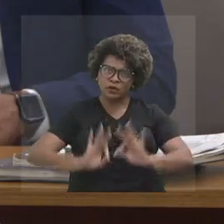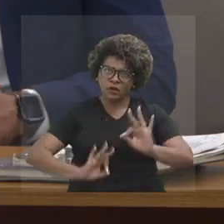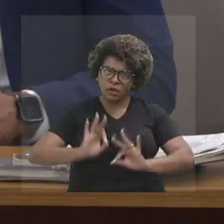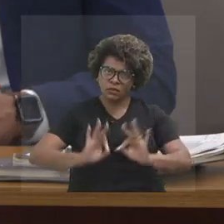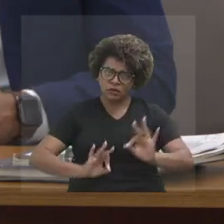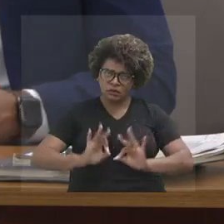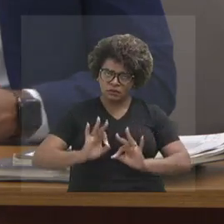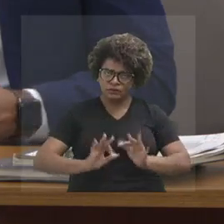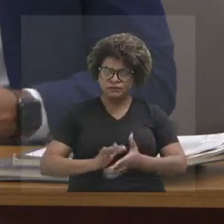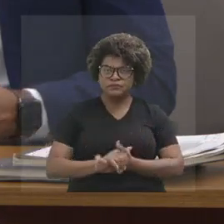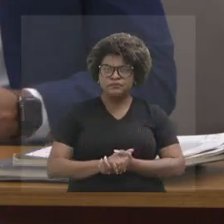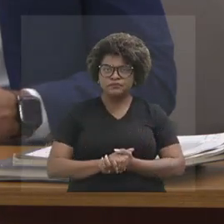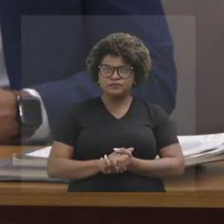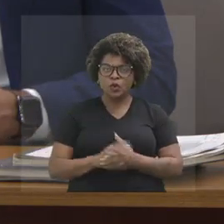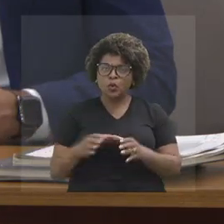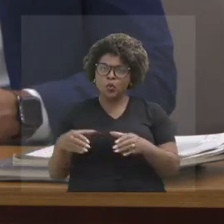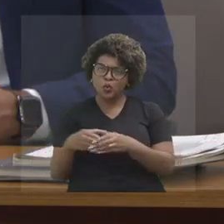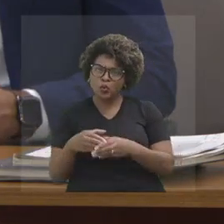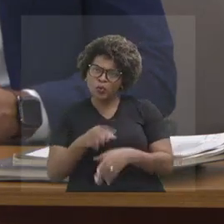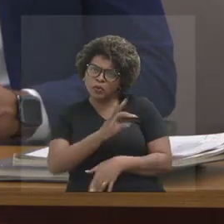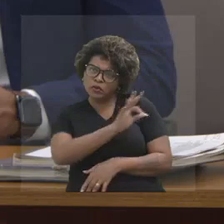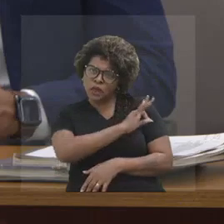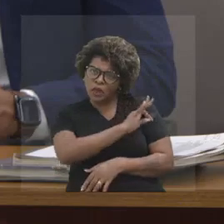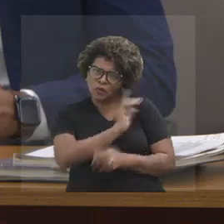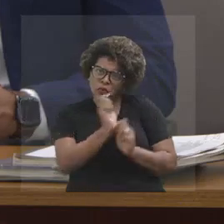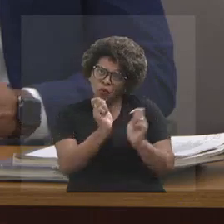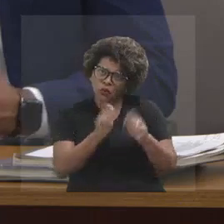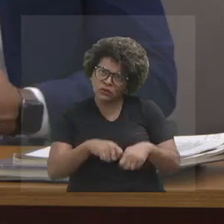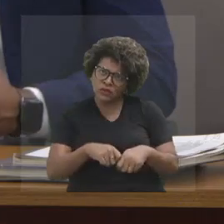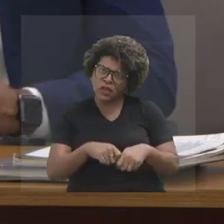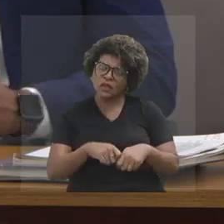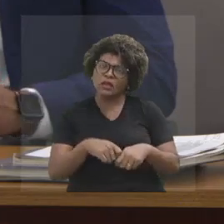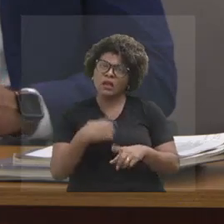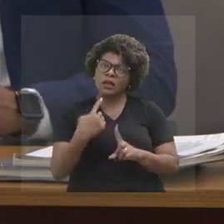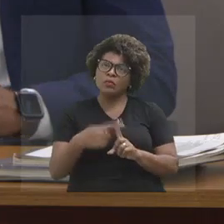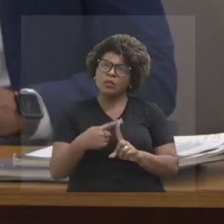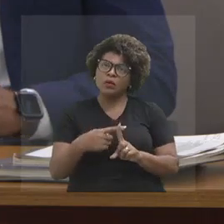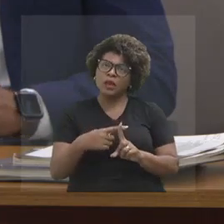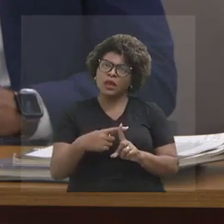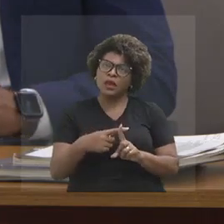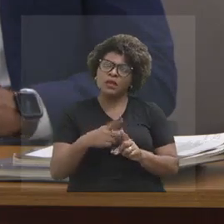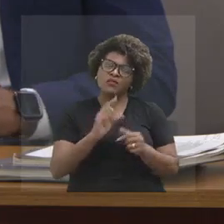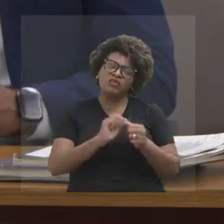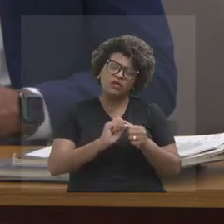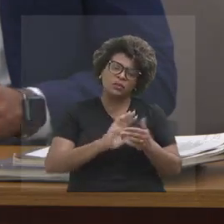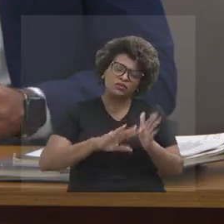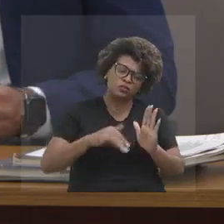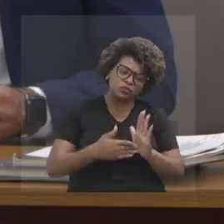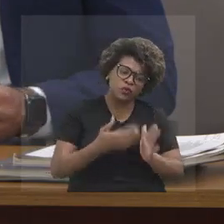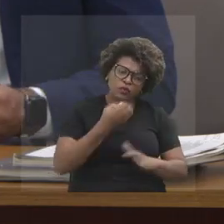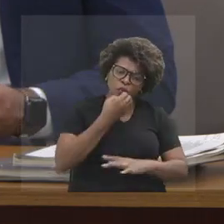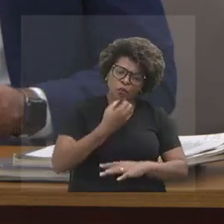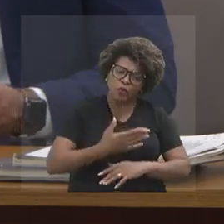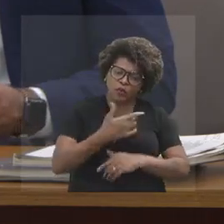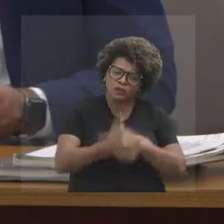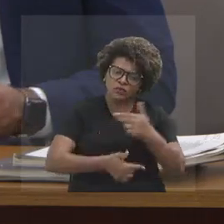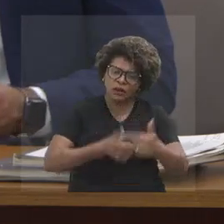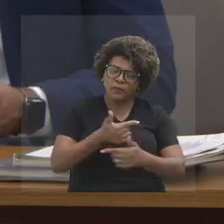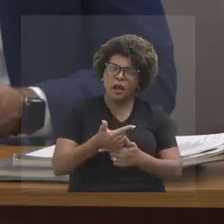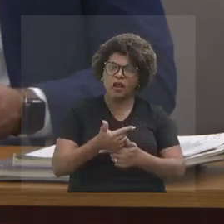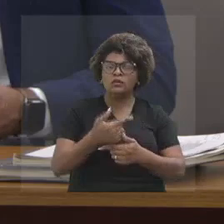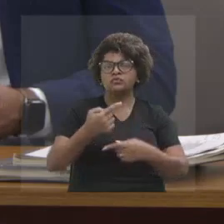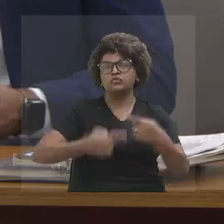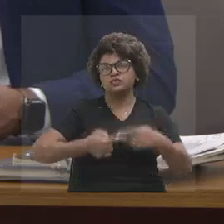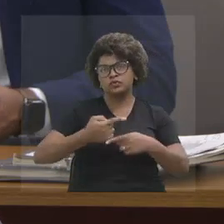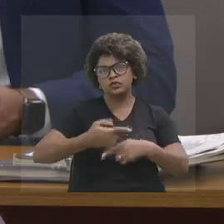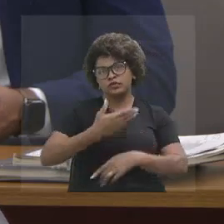de poder trabalhar, porque a gente irrigando a casa, o caixa da casa e fazendo um bom trabalho de política pública, por exemplo, a gente consegue